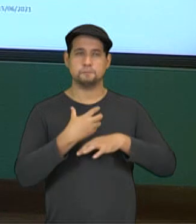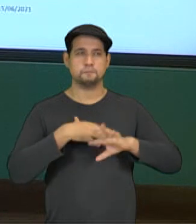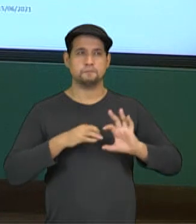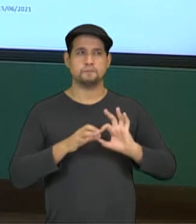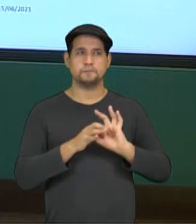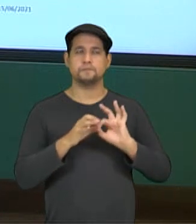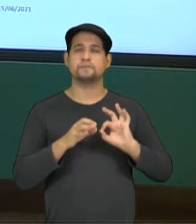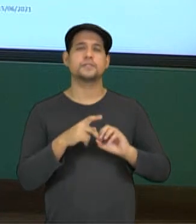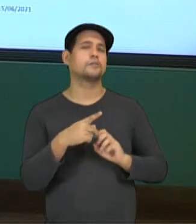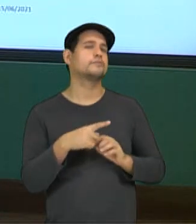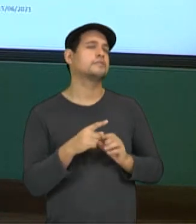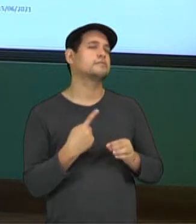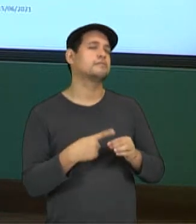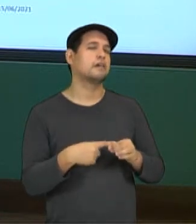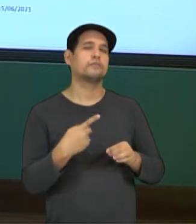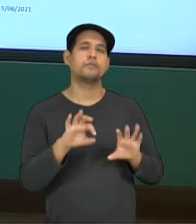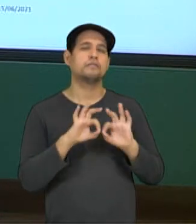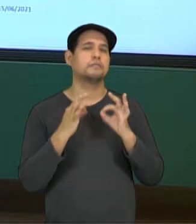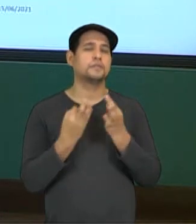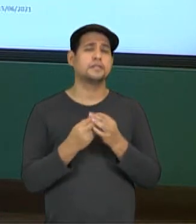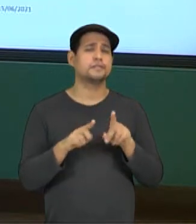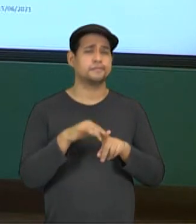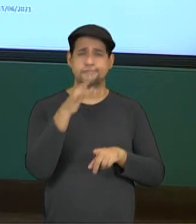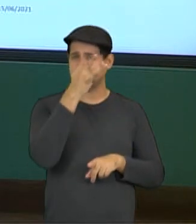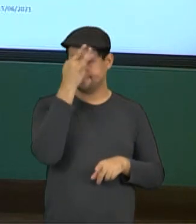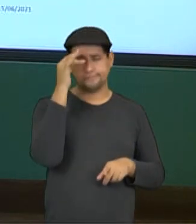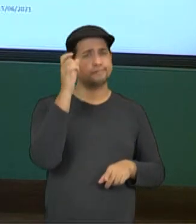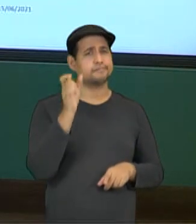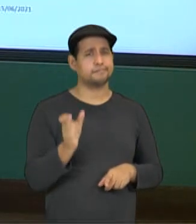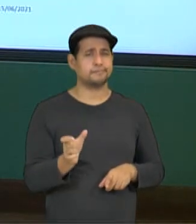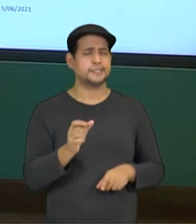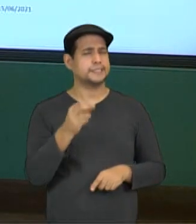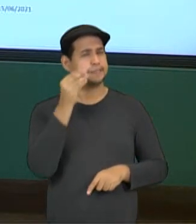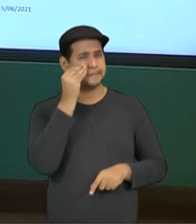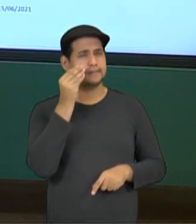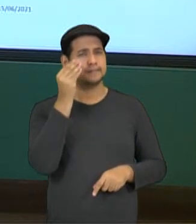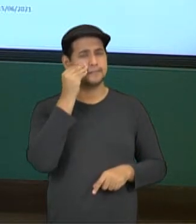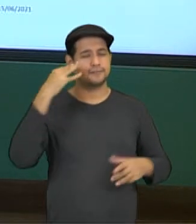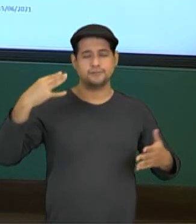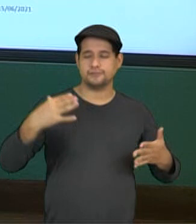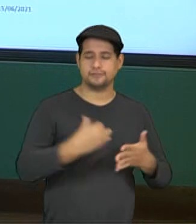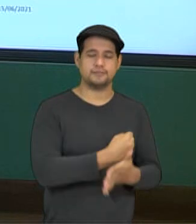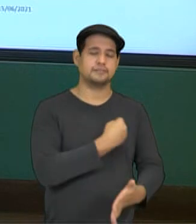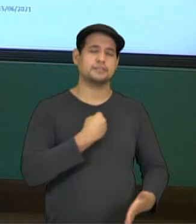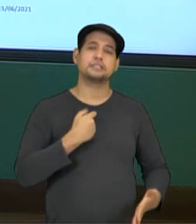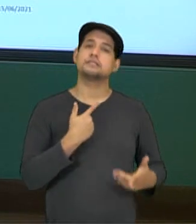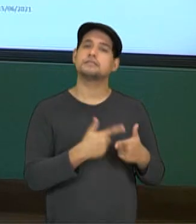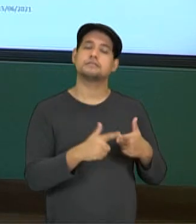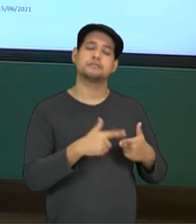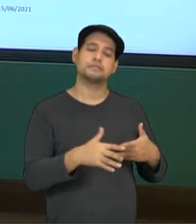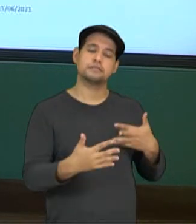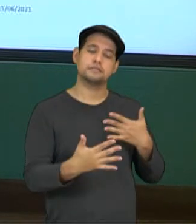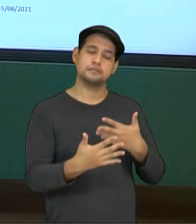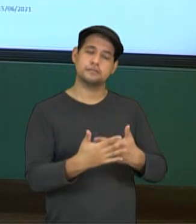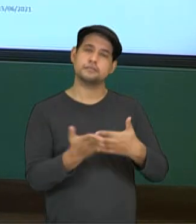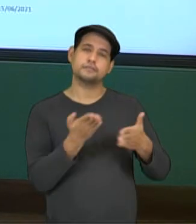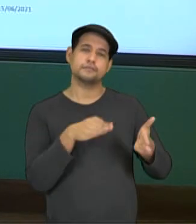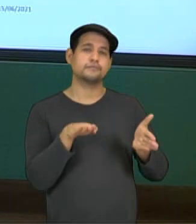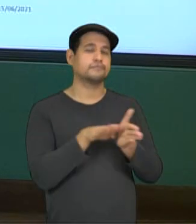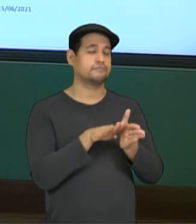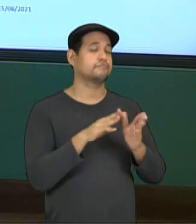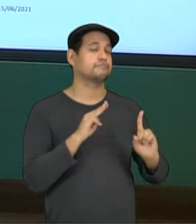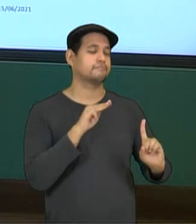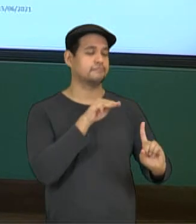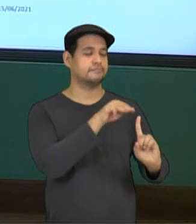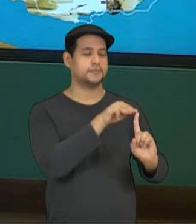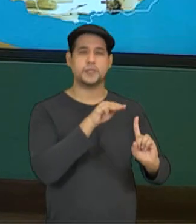né? Na sua cidade, na sua família, pessoas que com perseverança venceram as adversidades e atingiram as suas